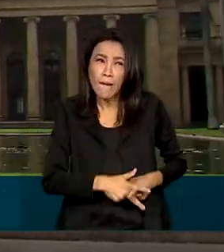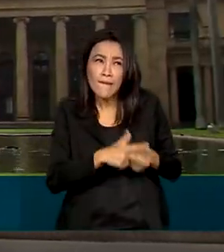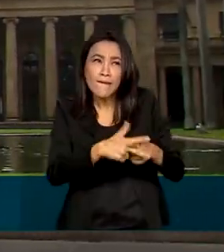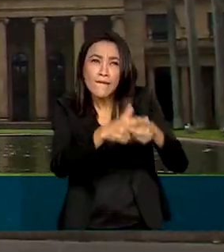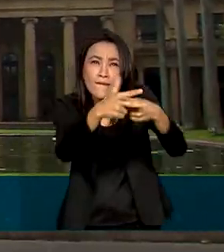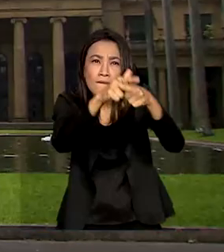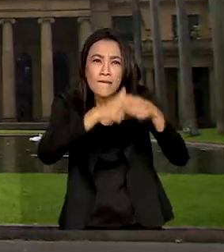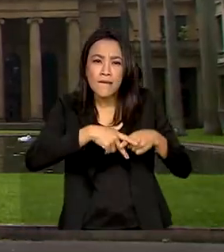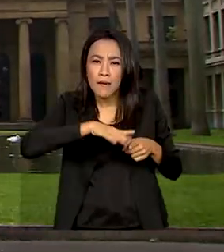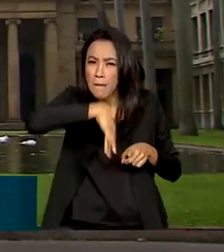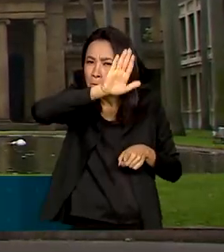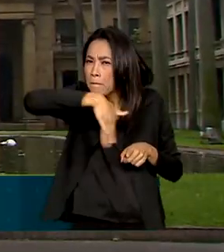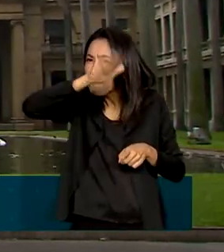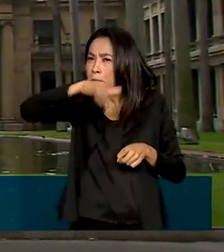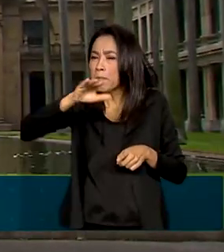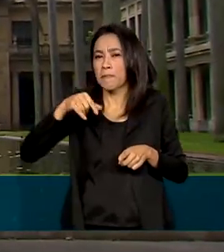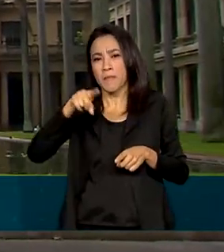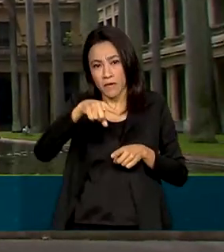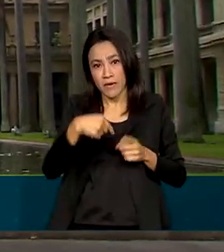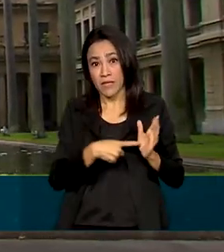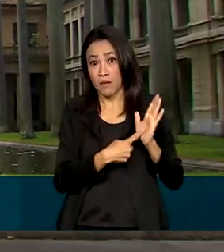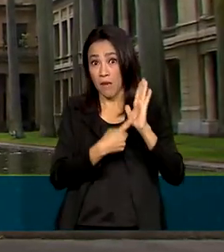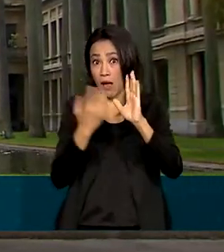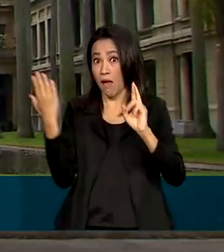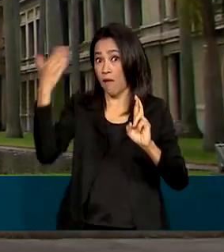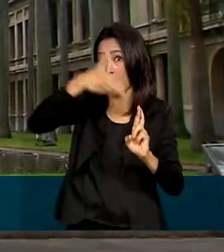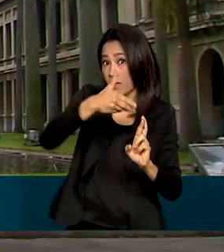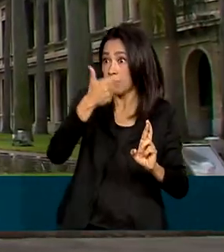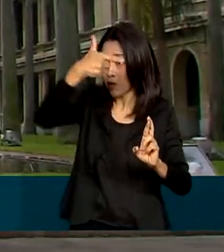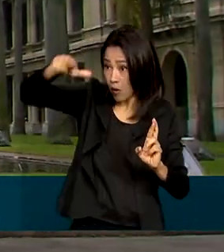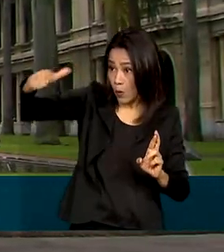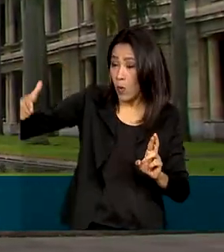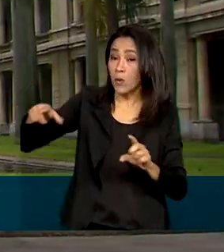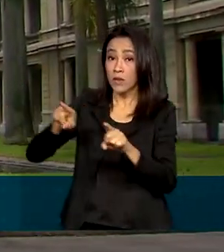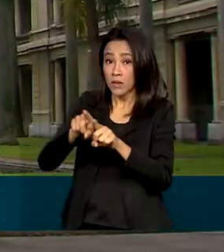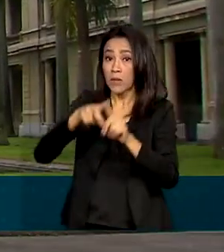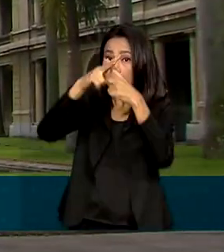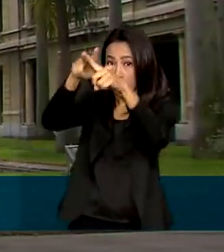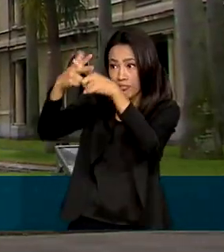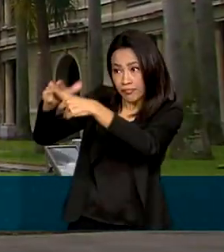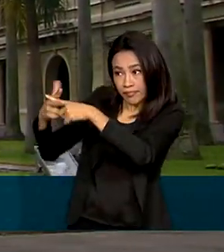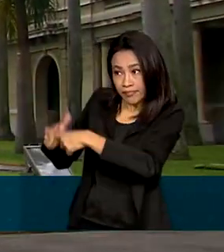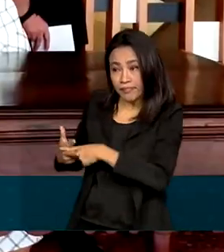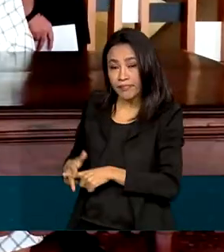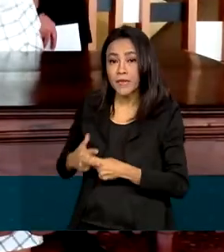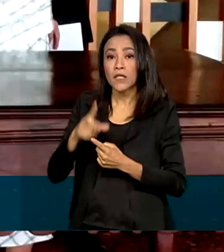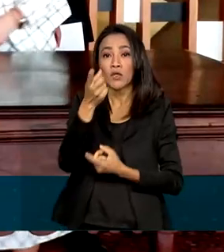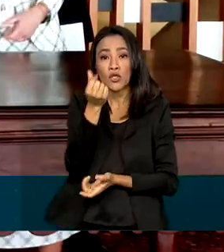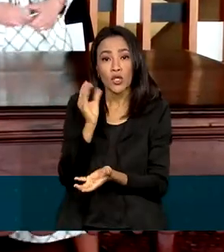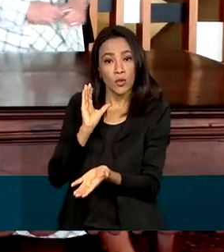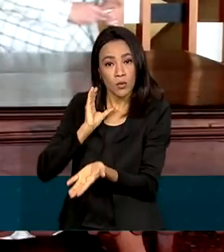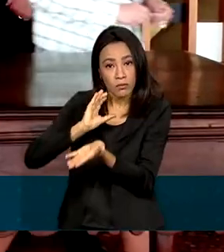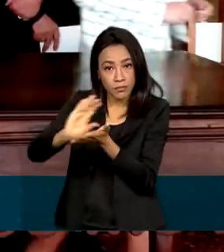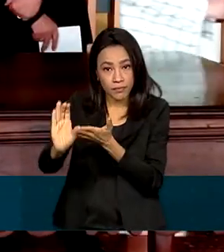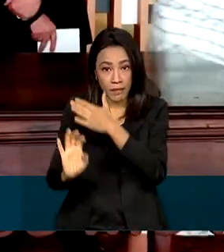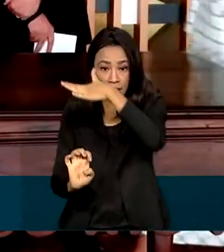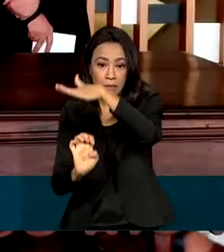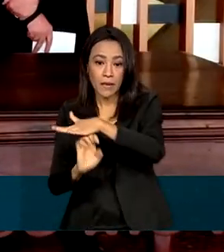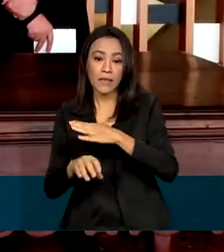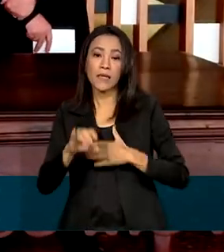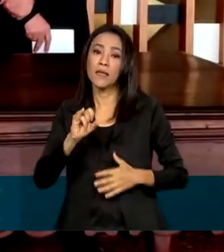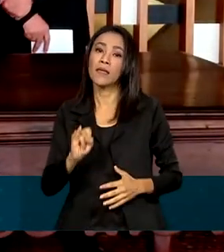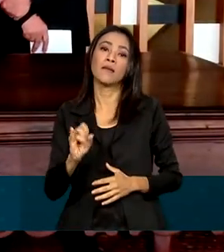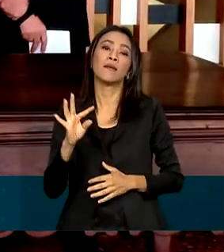servirá de exemplo para outras restaurações no Centro Histórico do Estado. As obras serão financiadas pela Itaipub Nacional